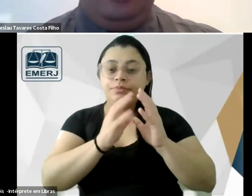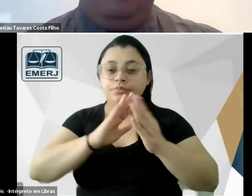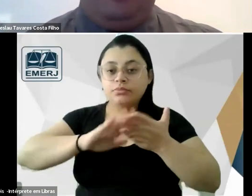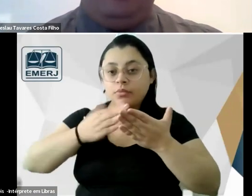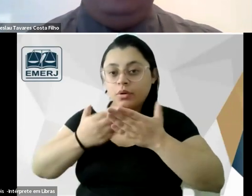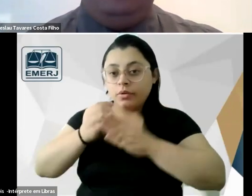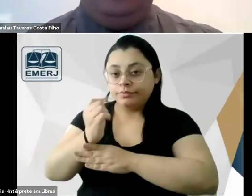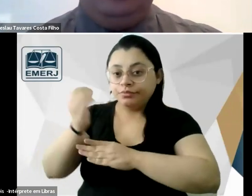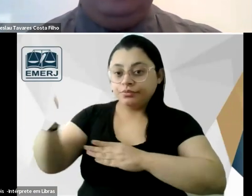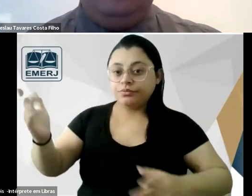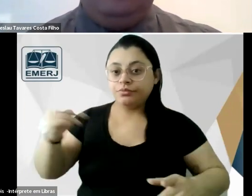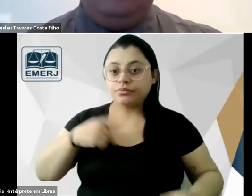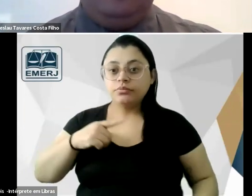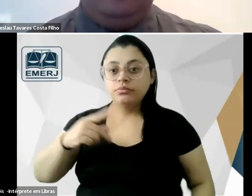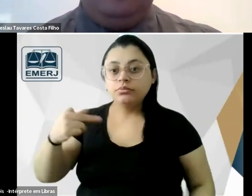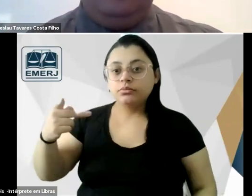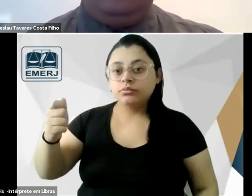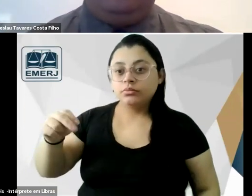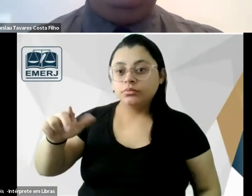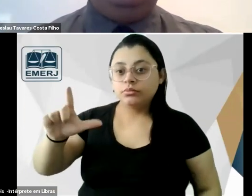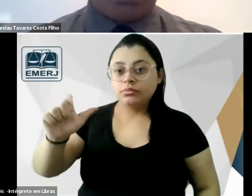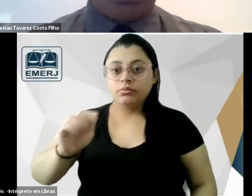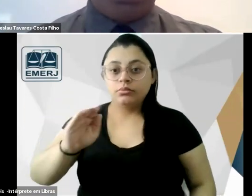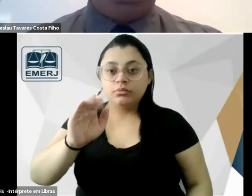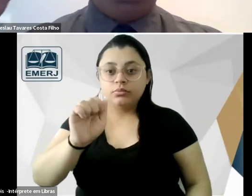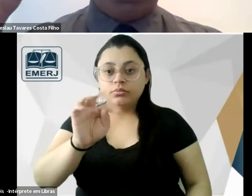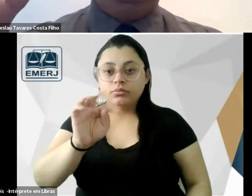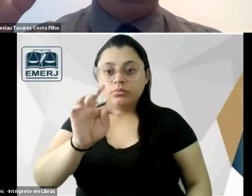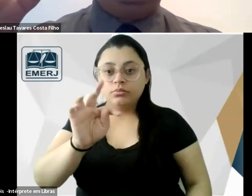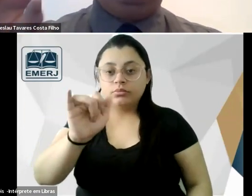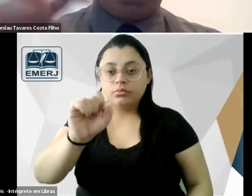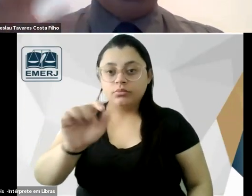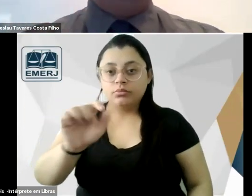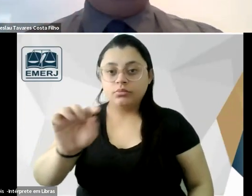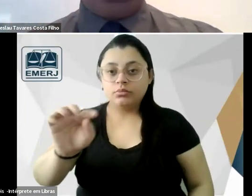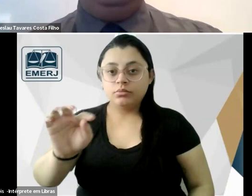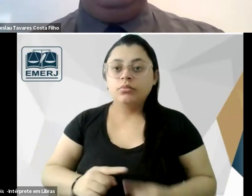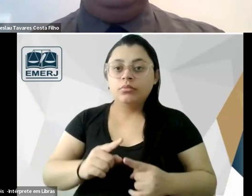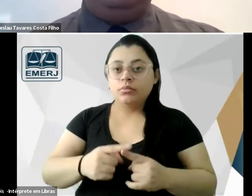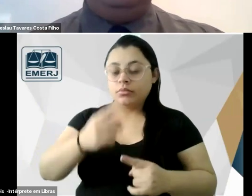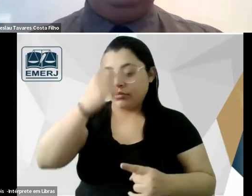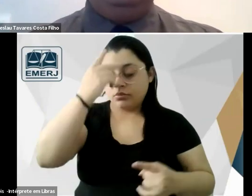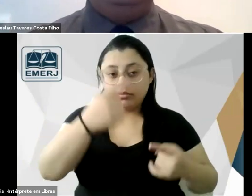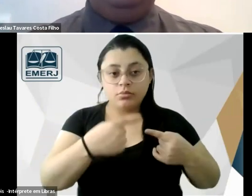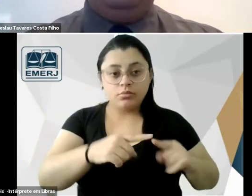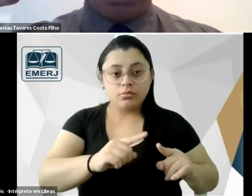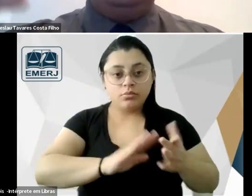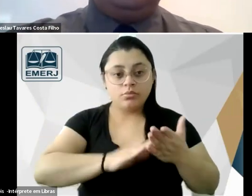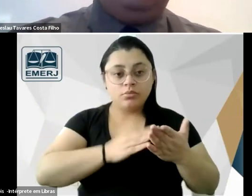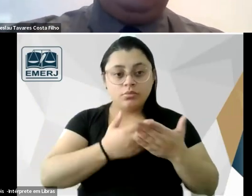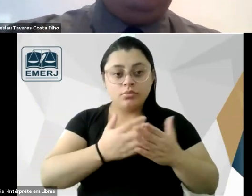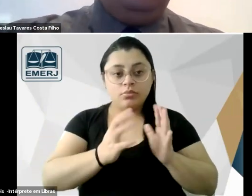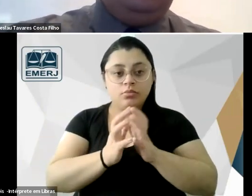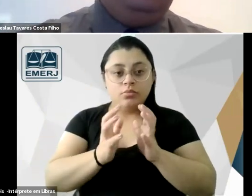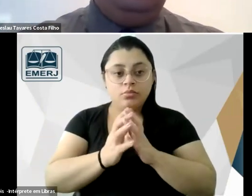Paula Batista que era até considerado um opositor da chamada escola do Recife é um dos